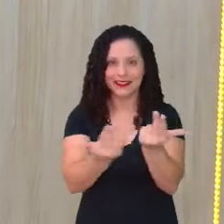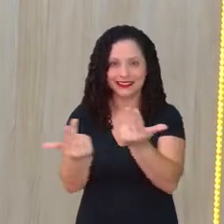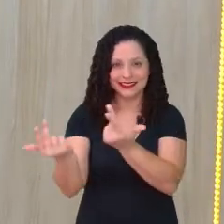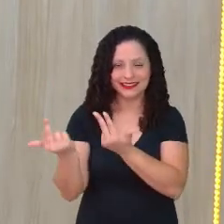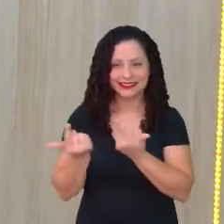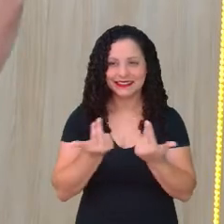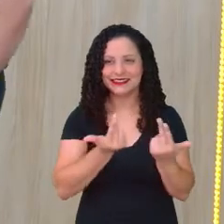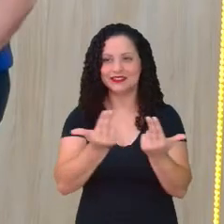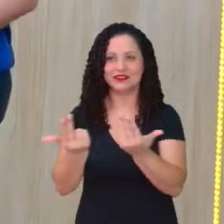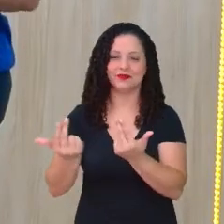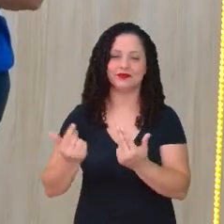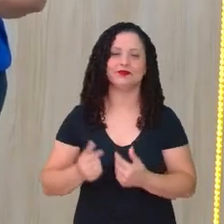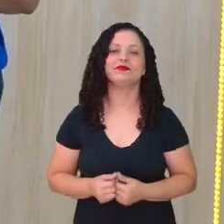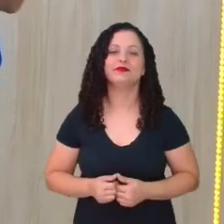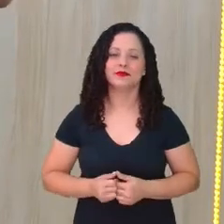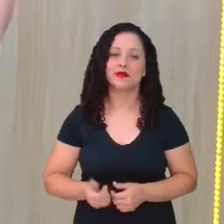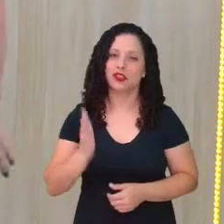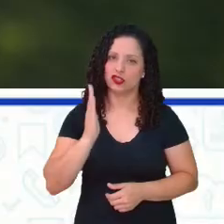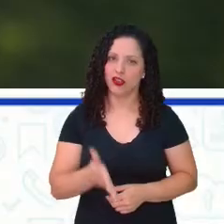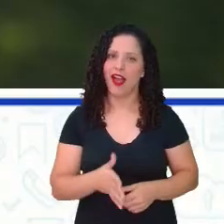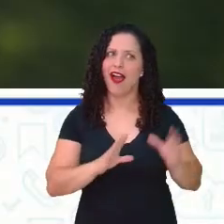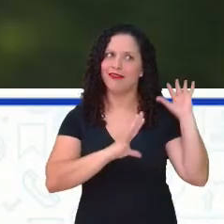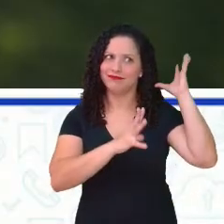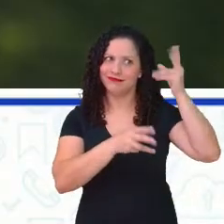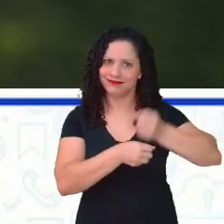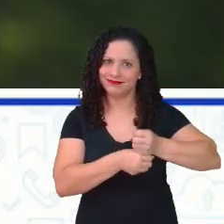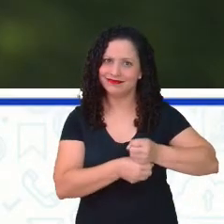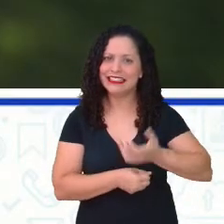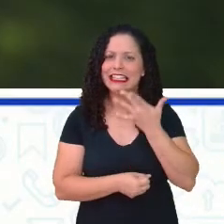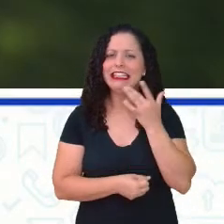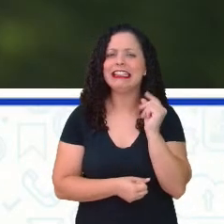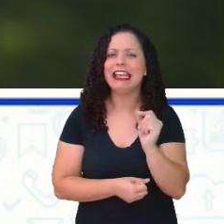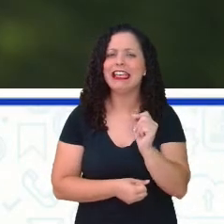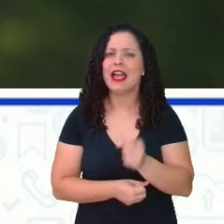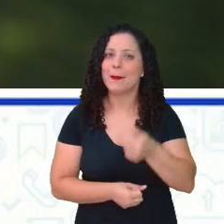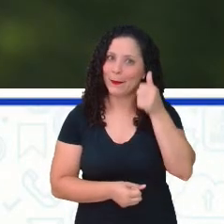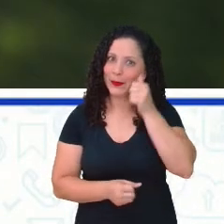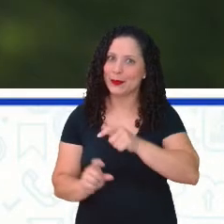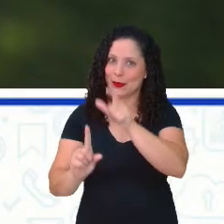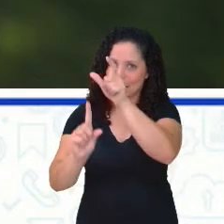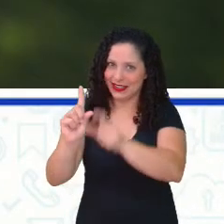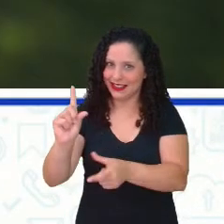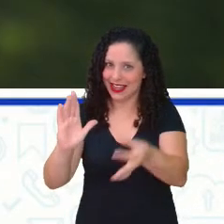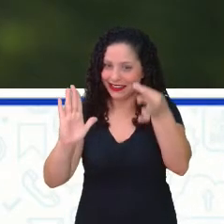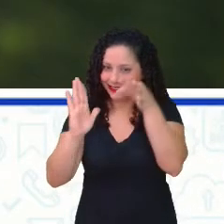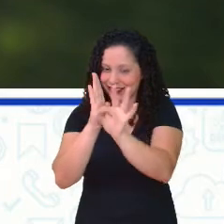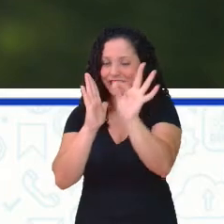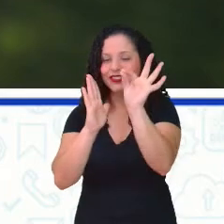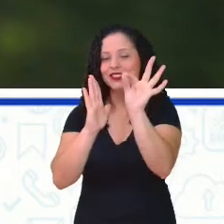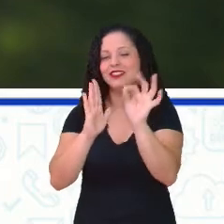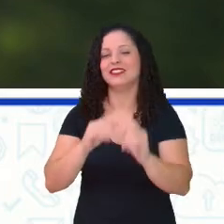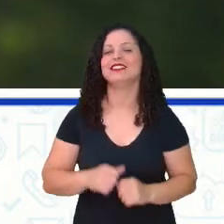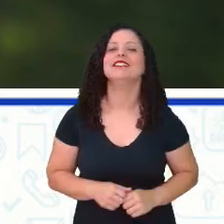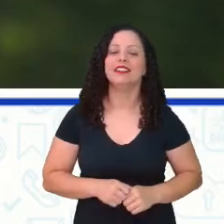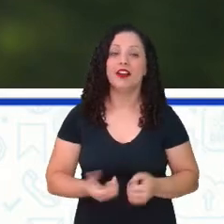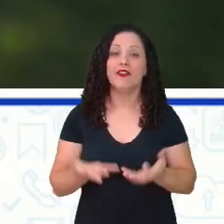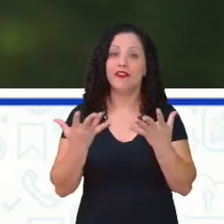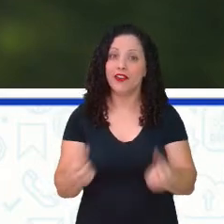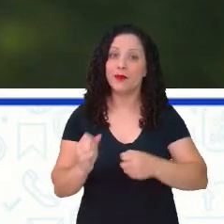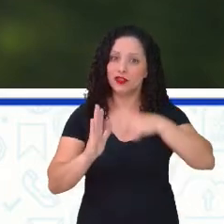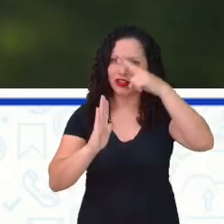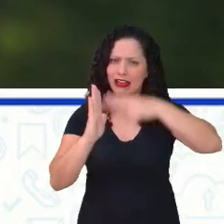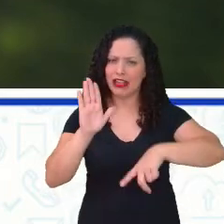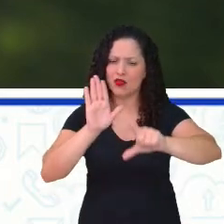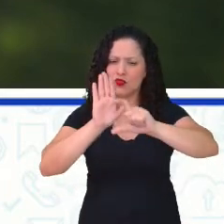Então, agora, depois que já lembramos um pouco de quem é a autora do relato, não De uma experiência, vamos ler um